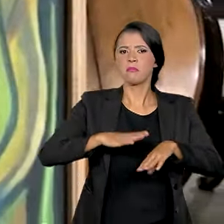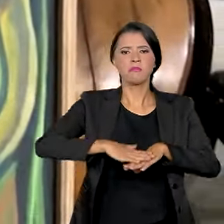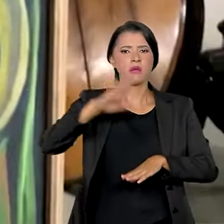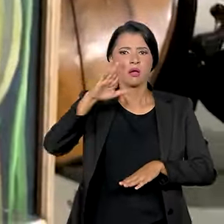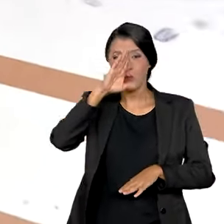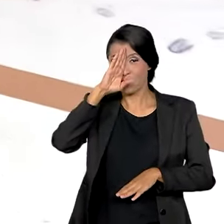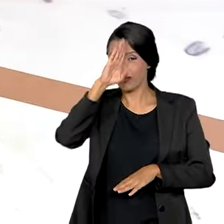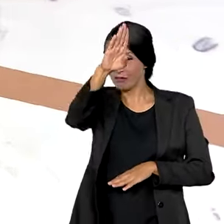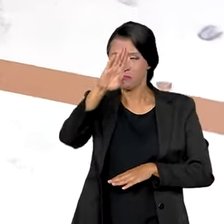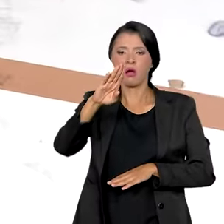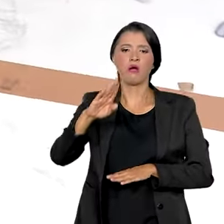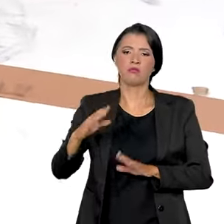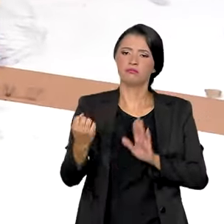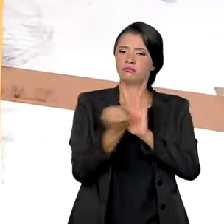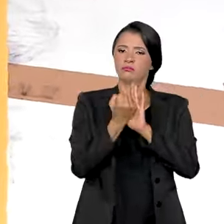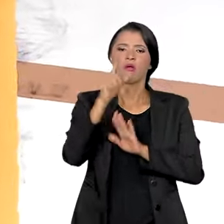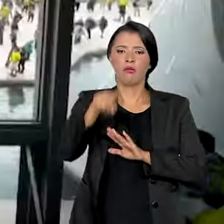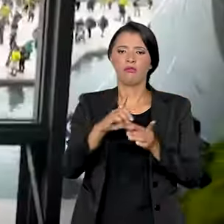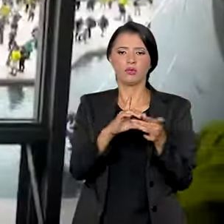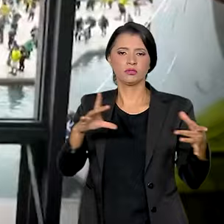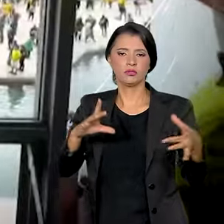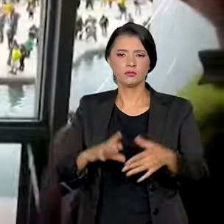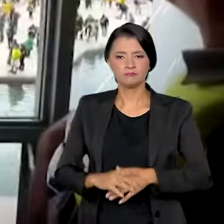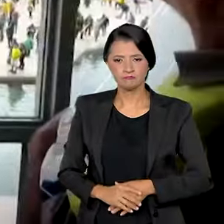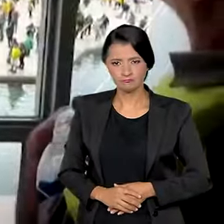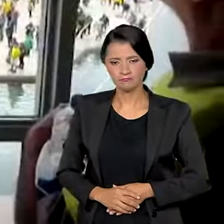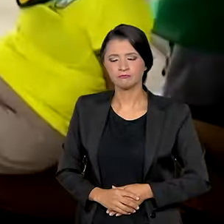principal patrimônio, que é a democracia.